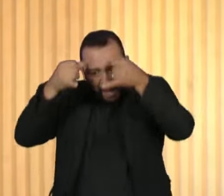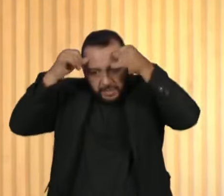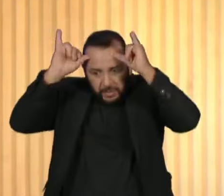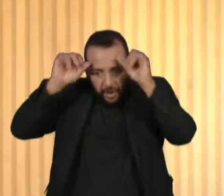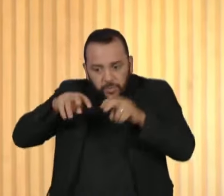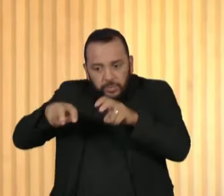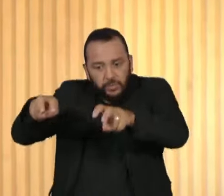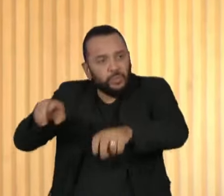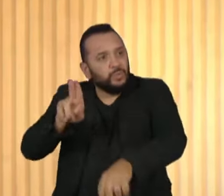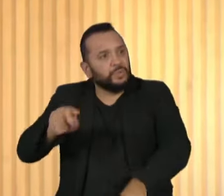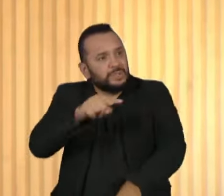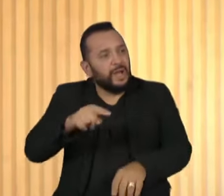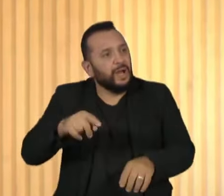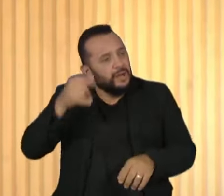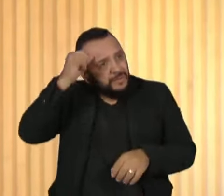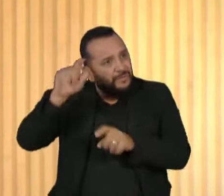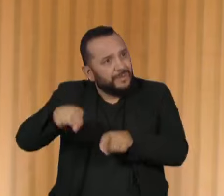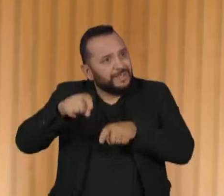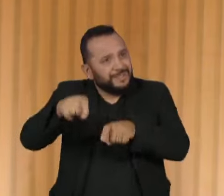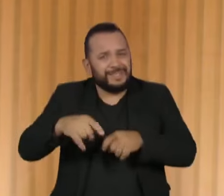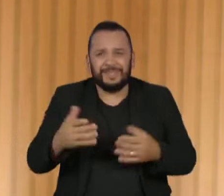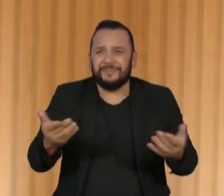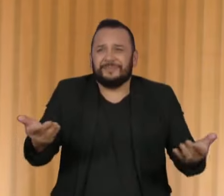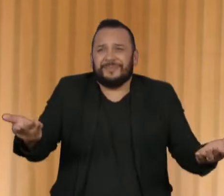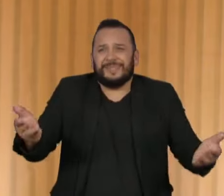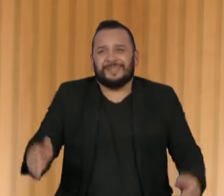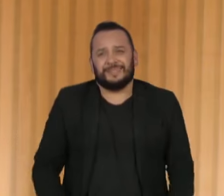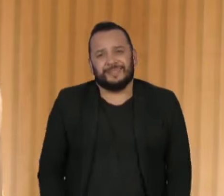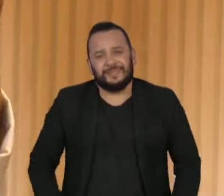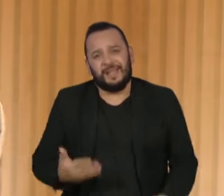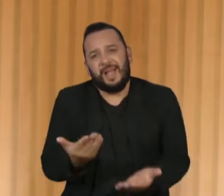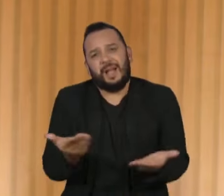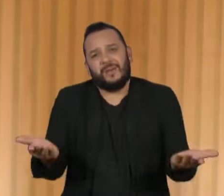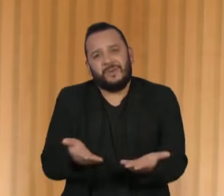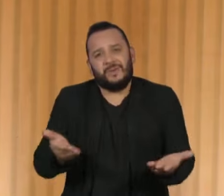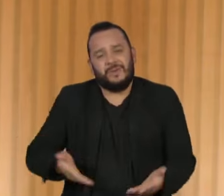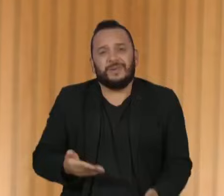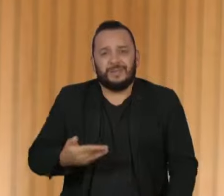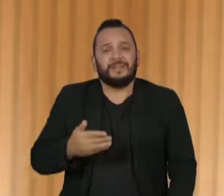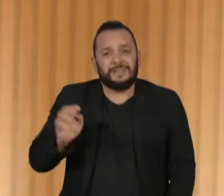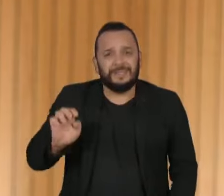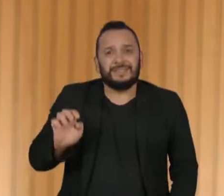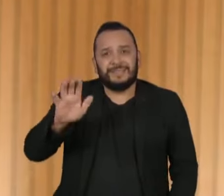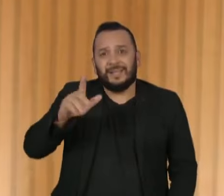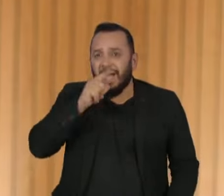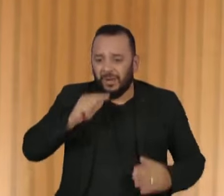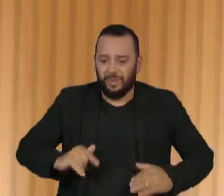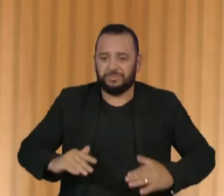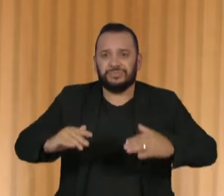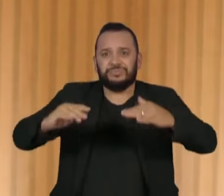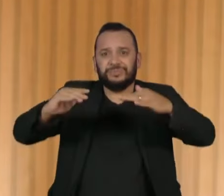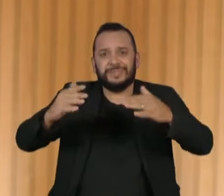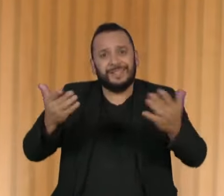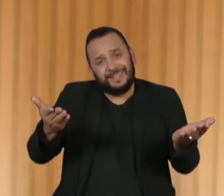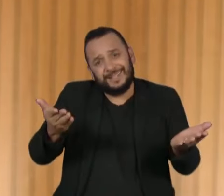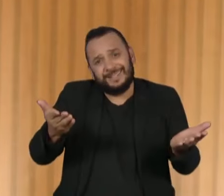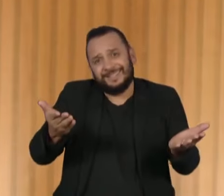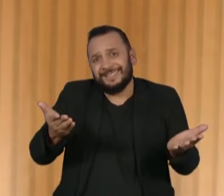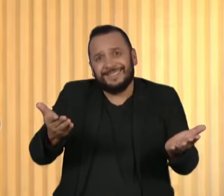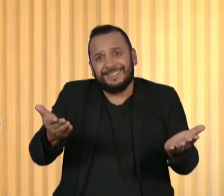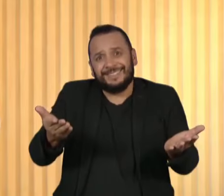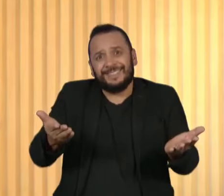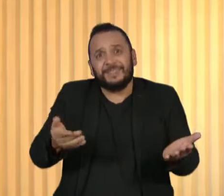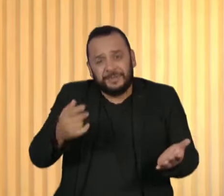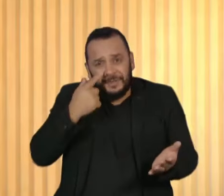fazenda pequena governador, agora que o Estado está debaixo da água e que essas propriedades também provavelmente estão. É o caso de rever essa